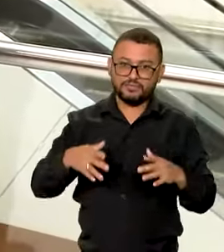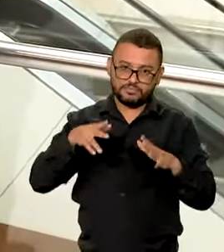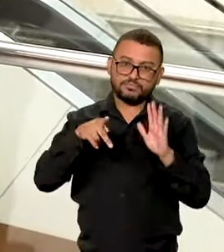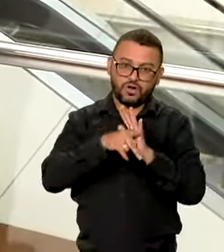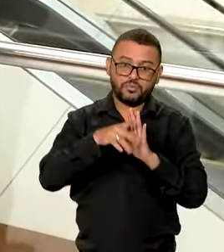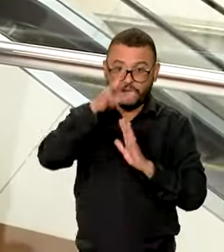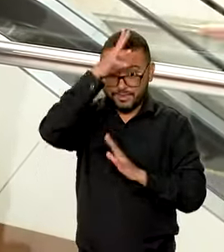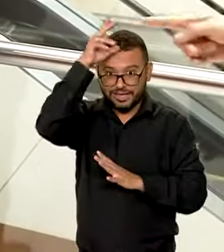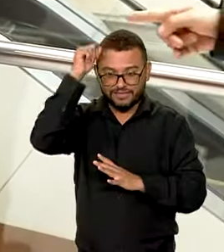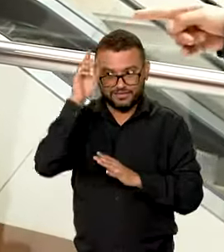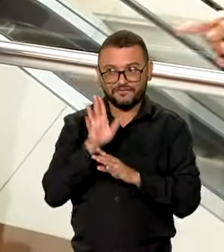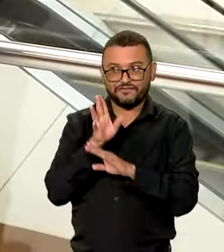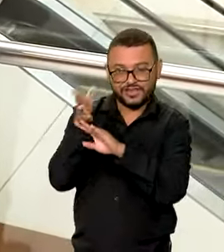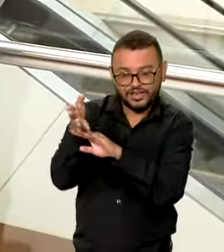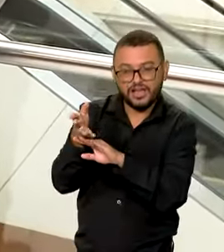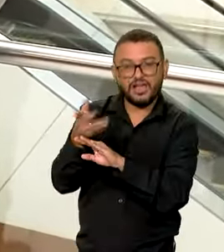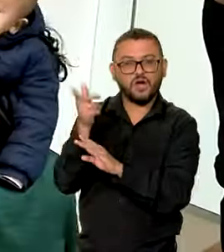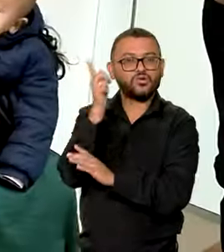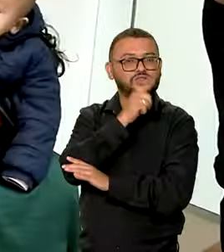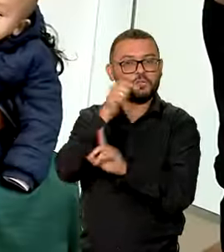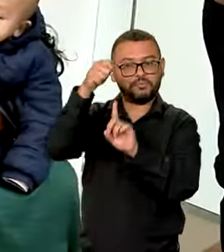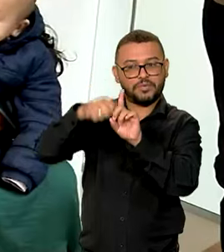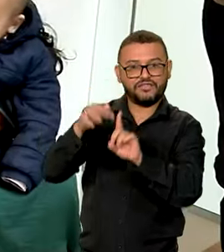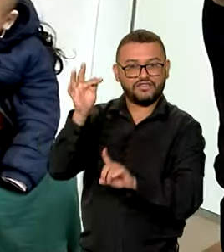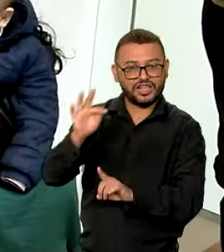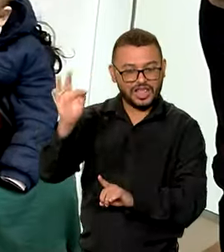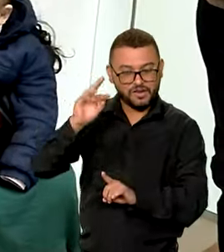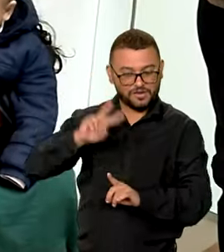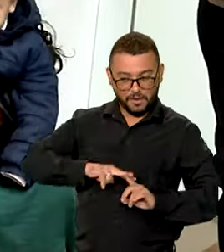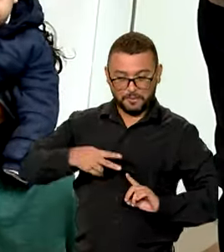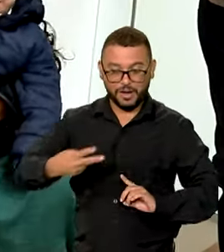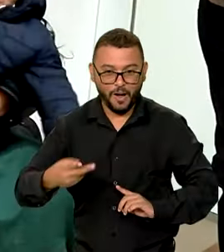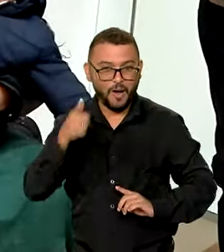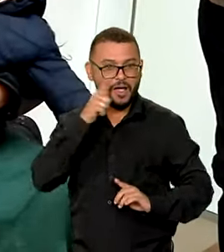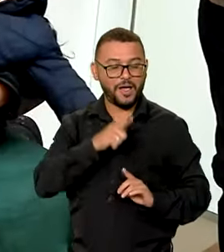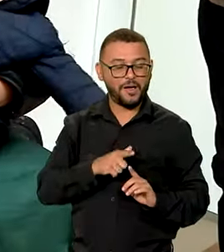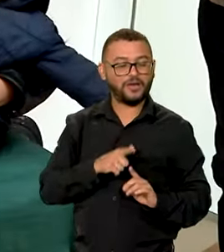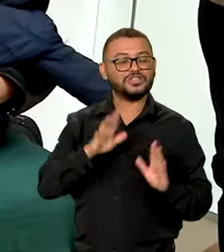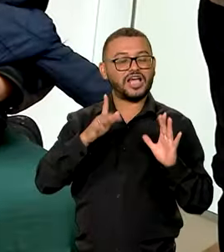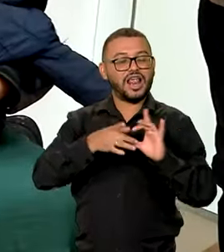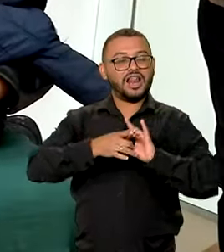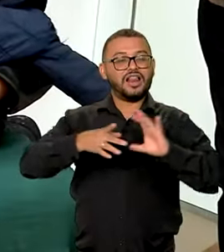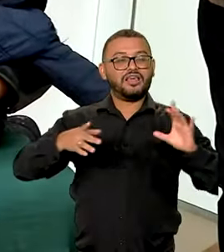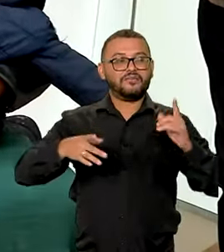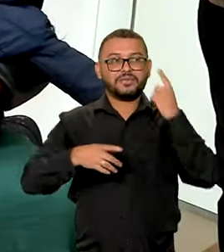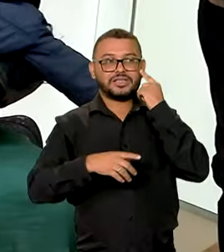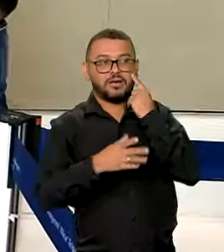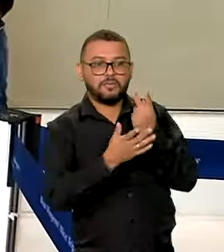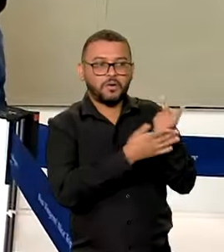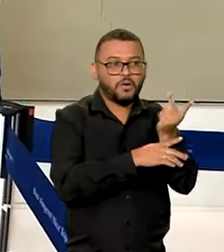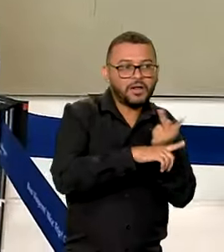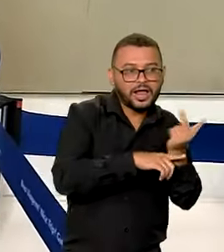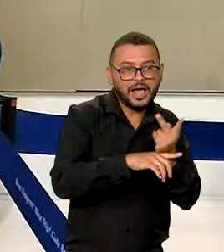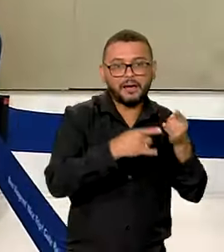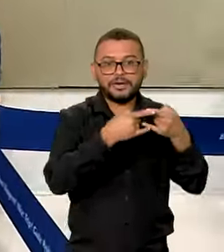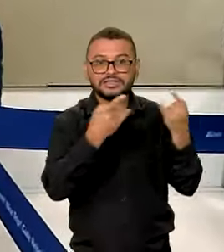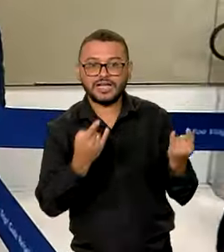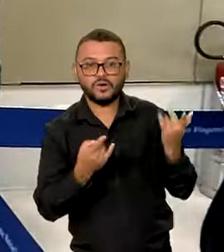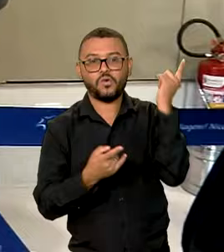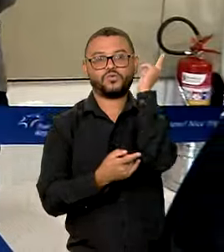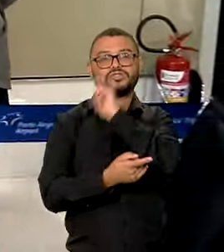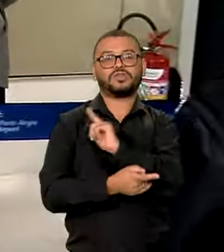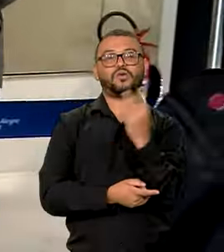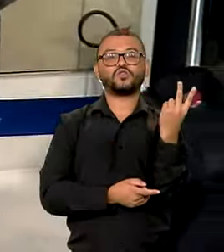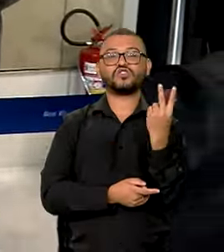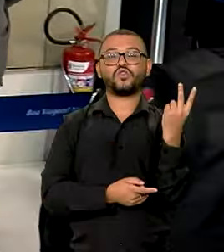transplante e em fevereiro conseguiu. Na semana passada, recebeu alta e já foi atrás de passagem. Garantiu vaga no